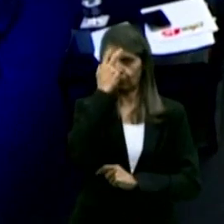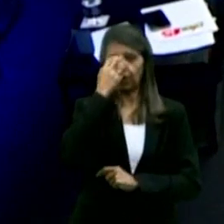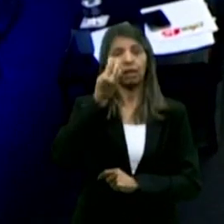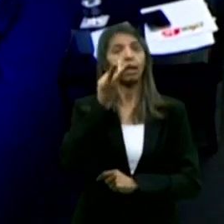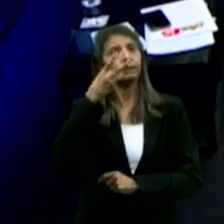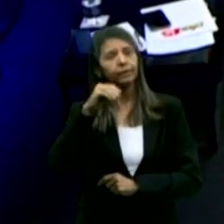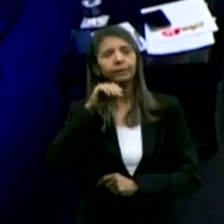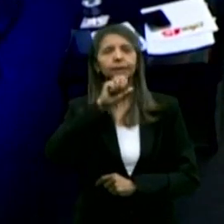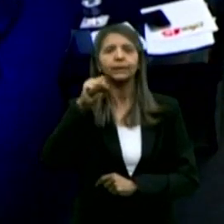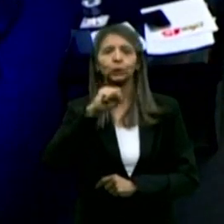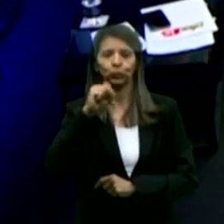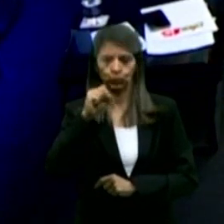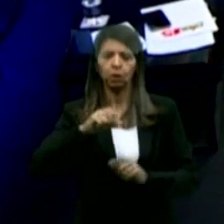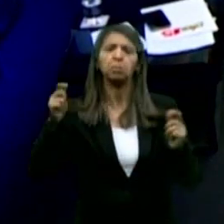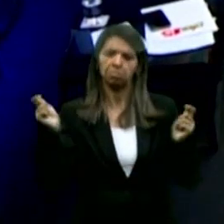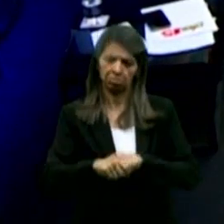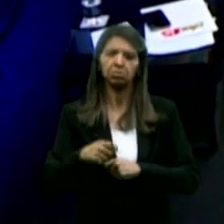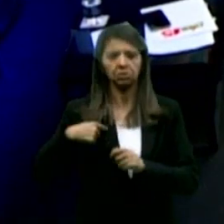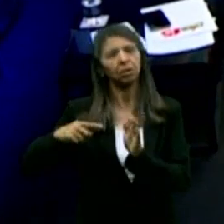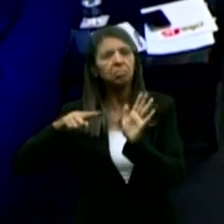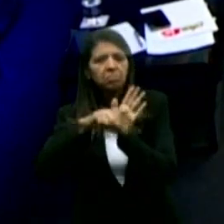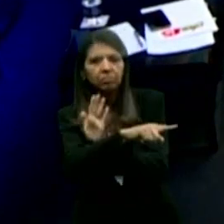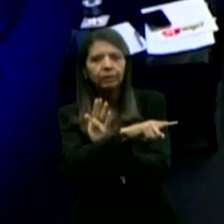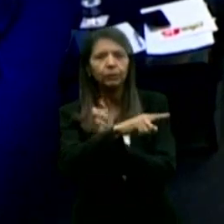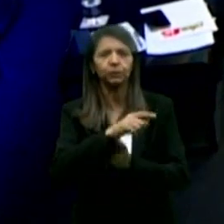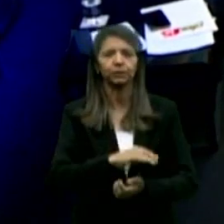segundos para fazer essa pergunta.